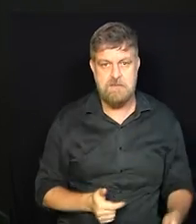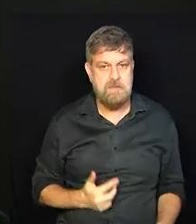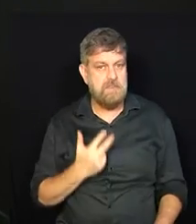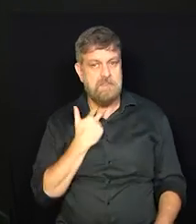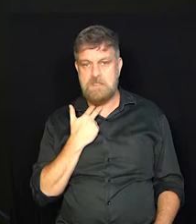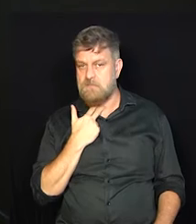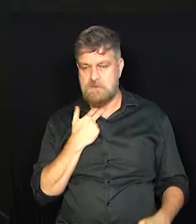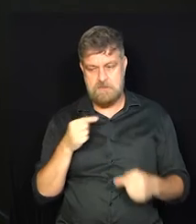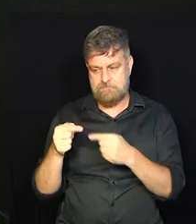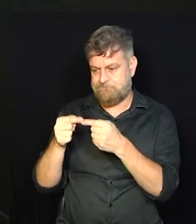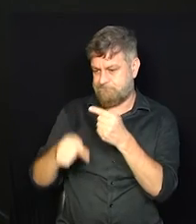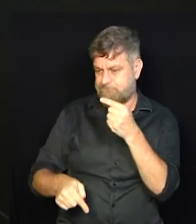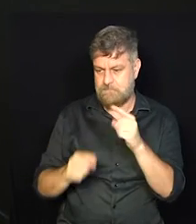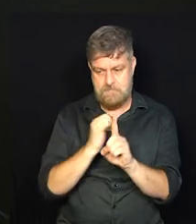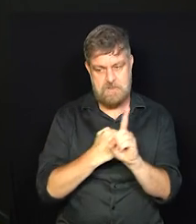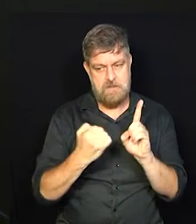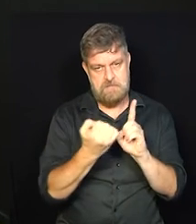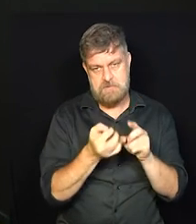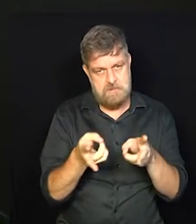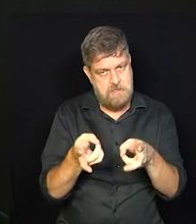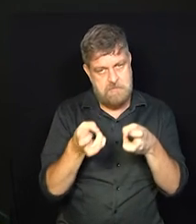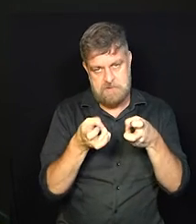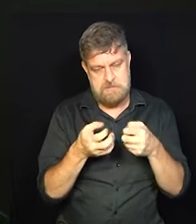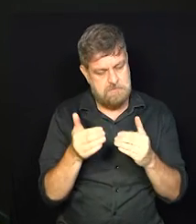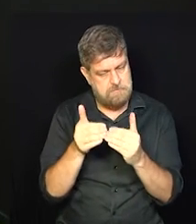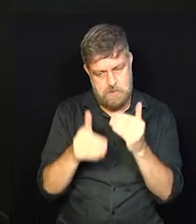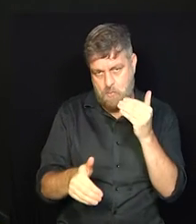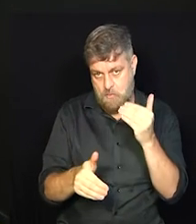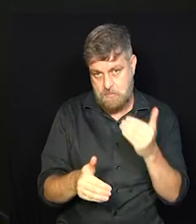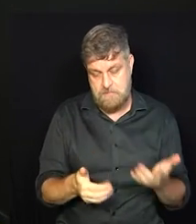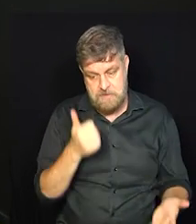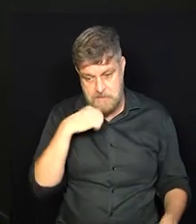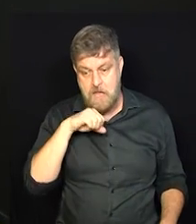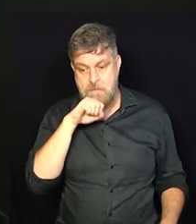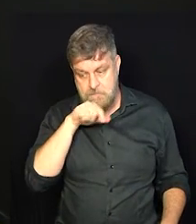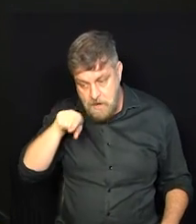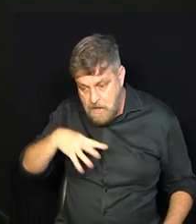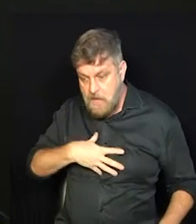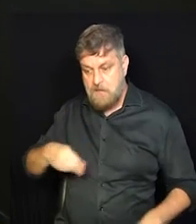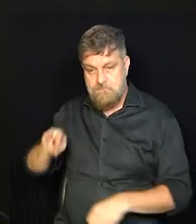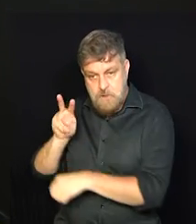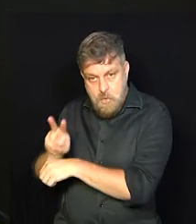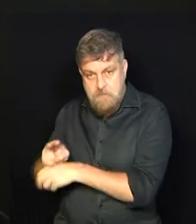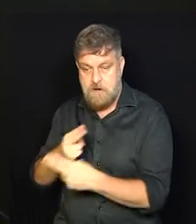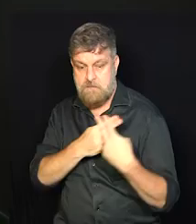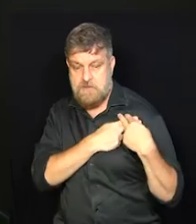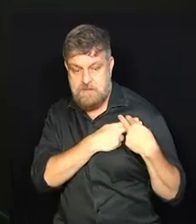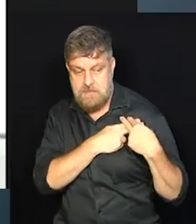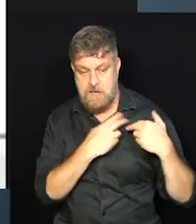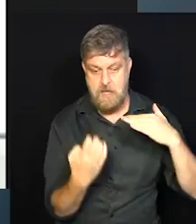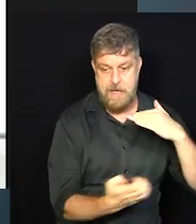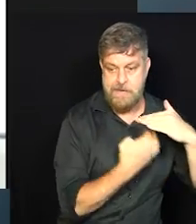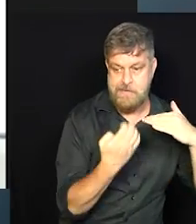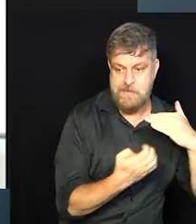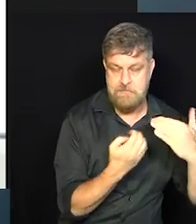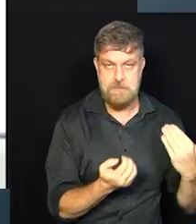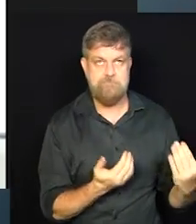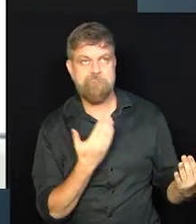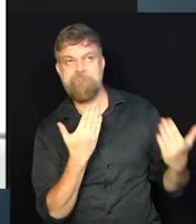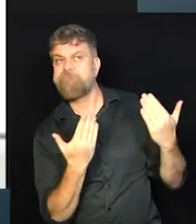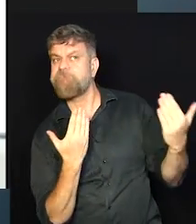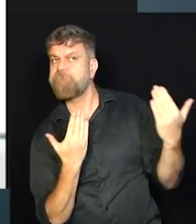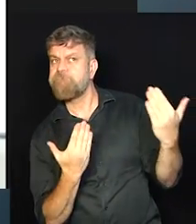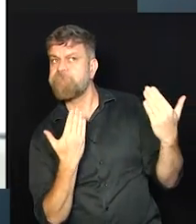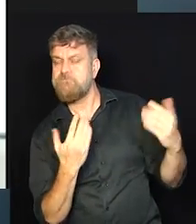essa conta não fecha. A sociedade já percebeu que essa conta não fecha. Então, mesmo no mundo corporativo, isso está começando a ser questionado.